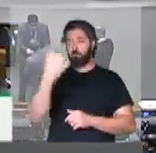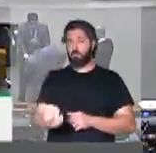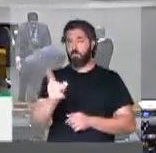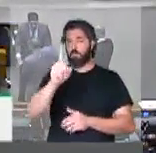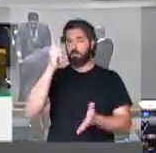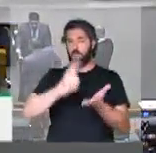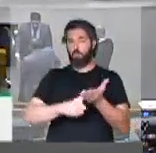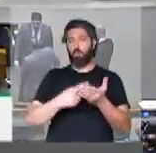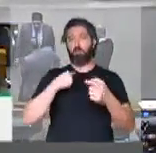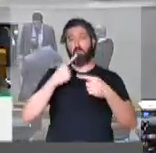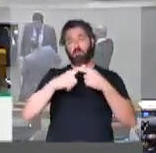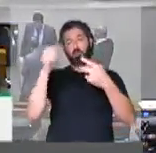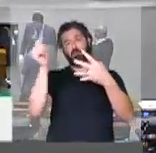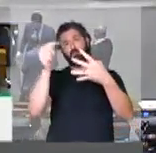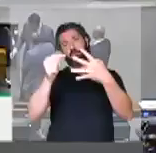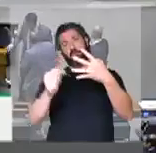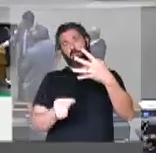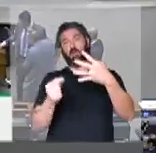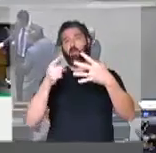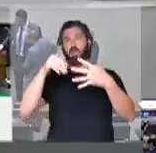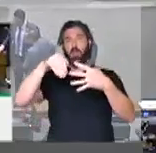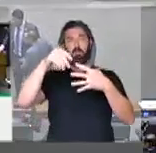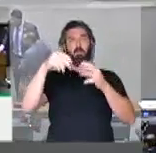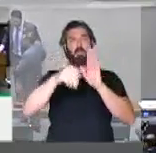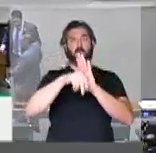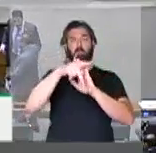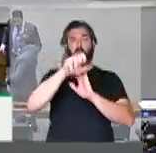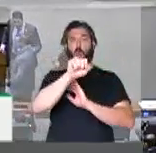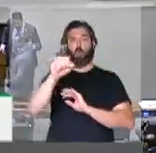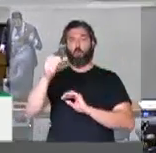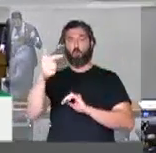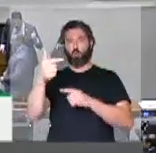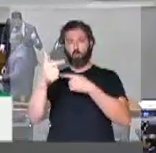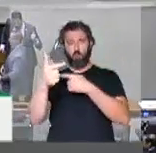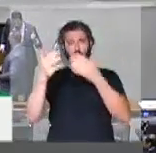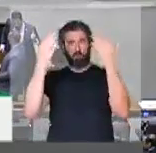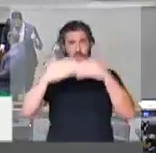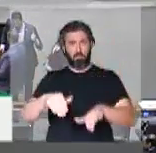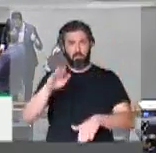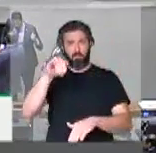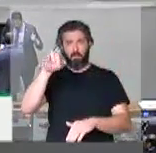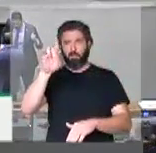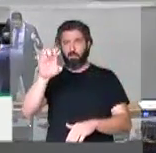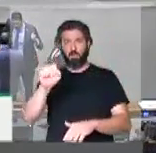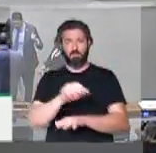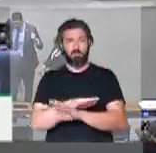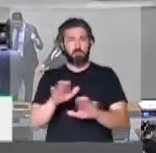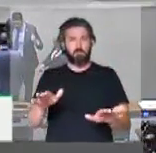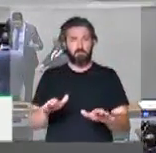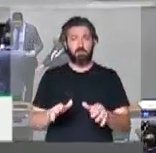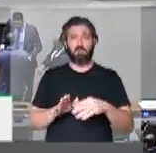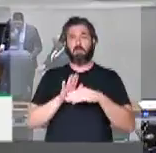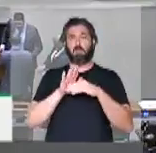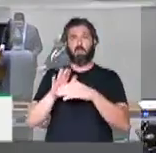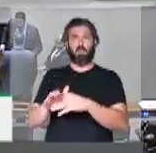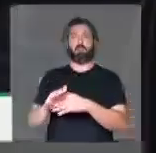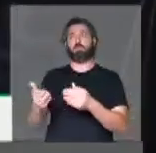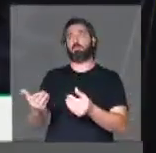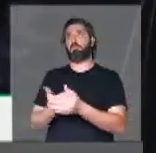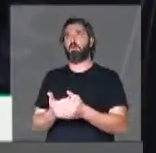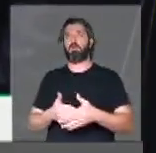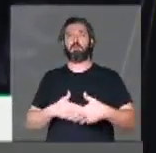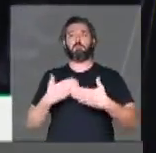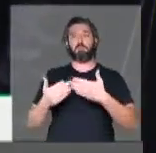com vários pontos da pauta. A primeira delas é a MP882, que desmonta o BNDES e ajuda um